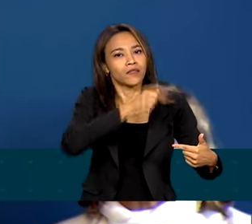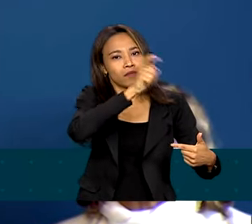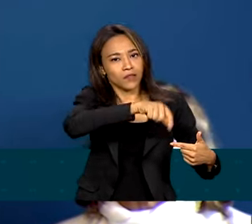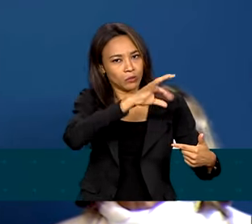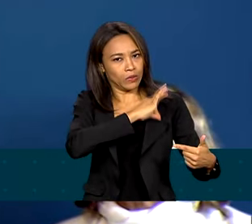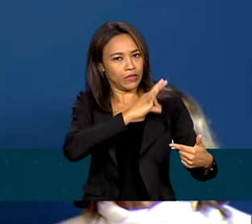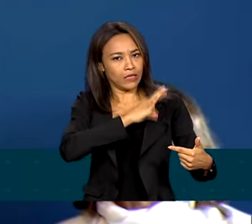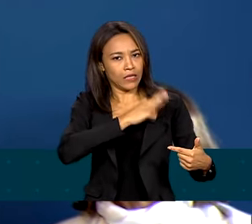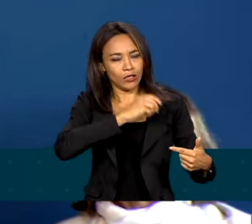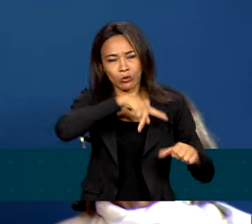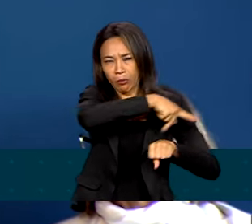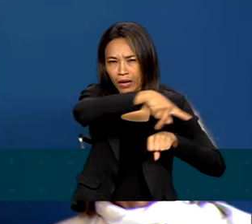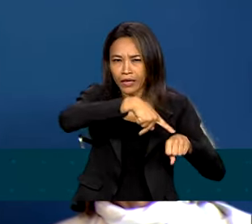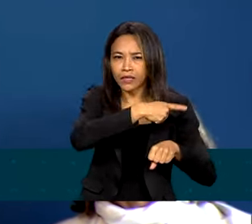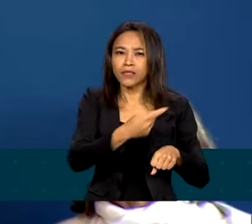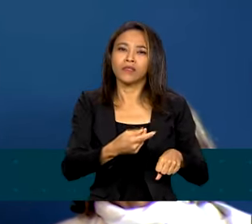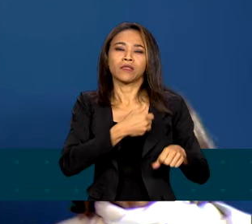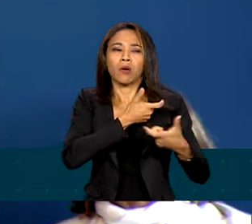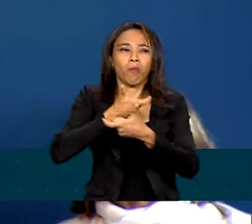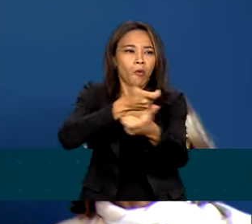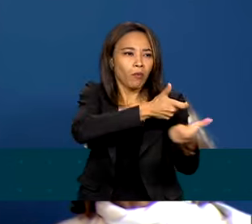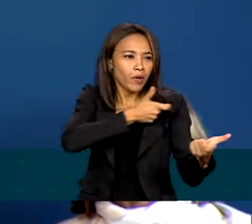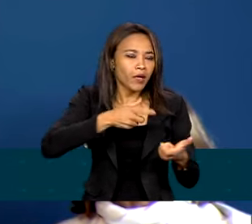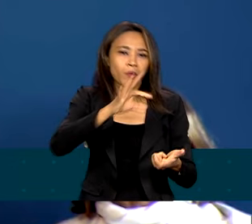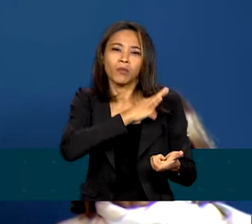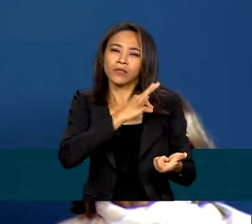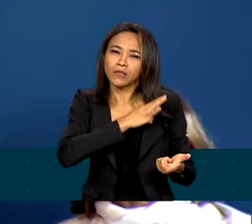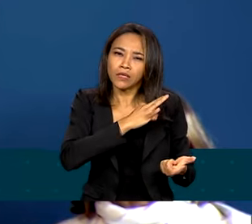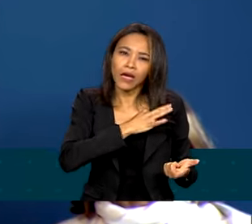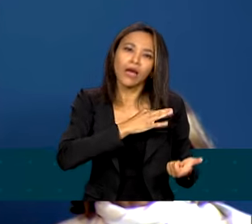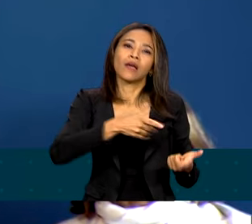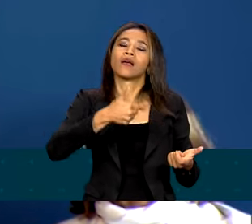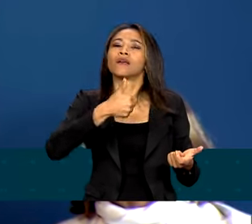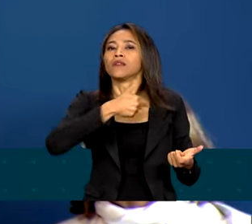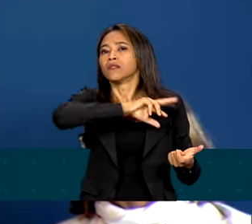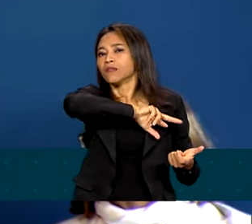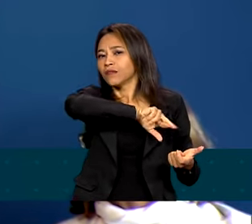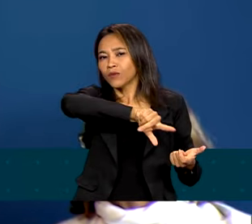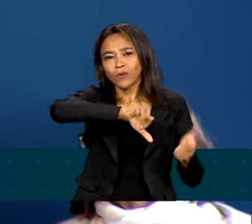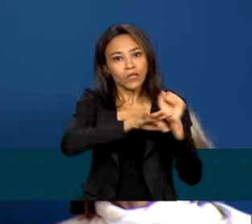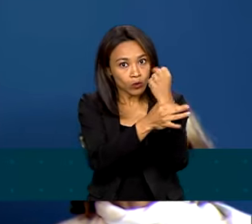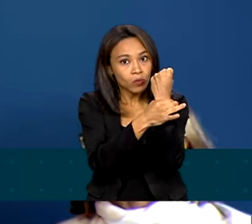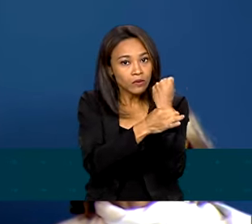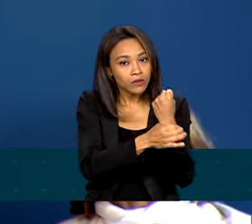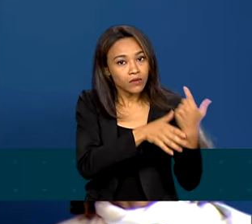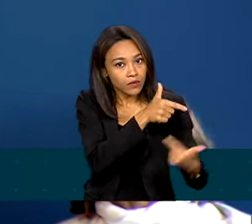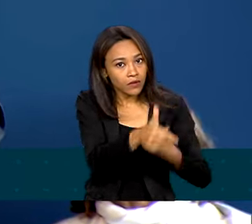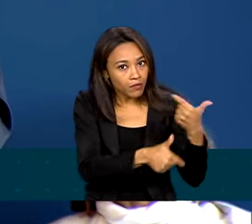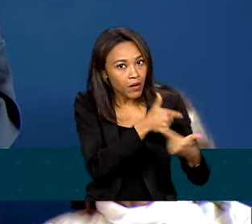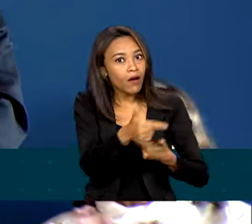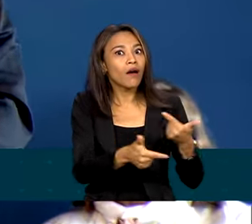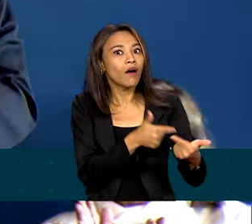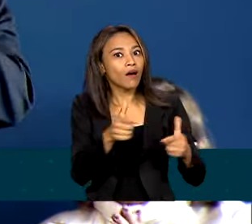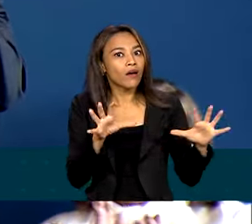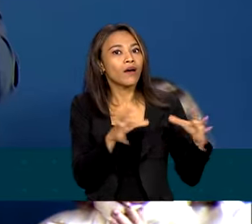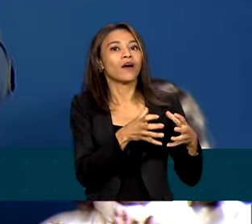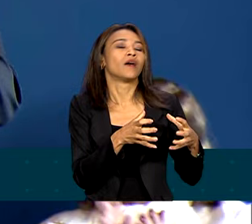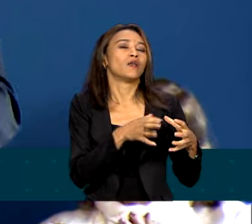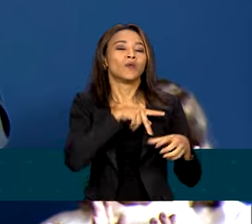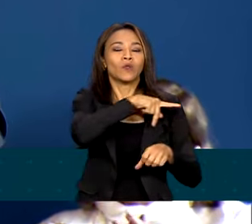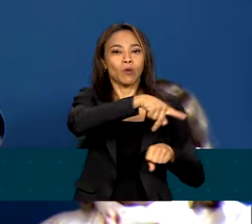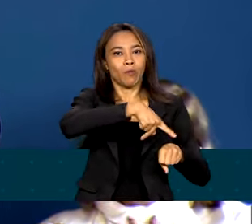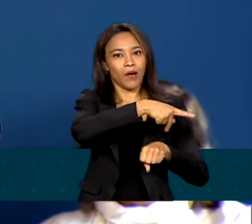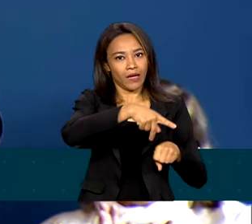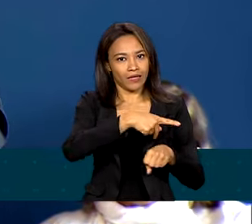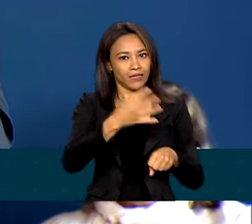nosso país, bombeiros, policial civil, guardas municipais, todos os integrantes da segurança pública no nosso país,